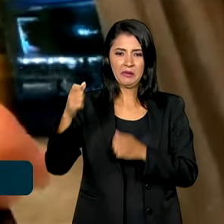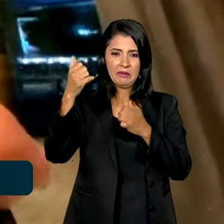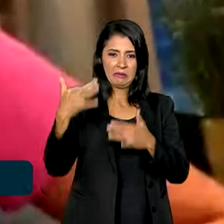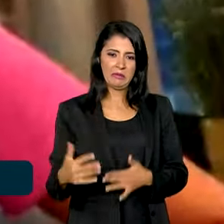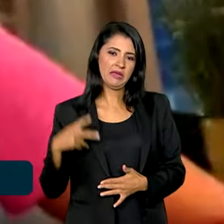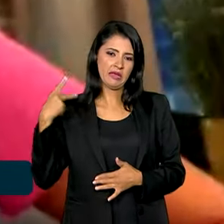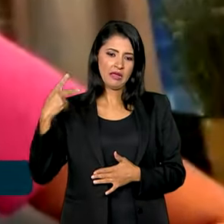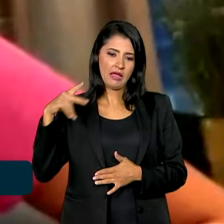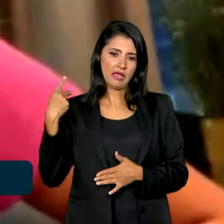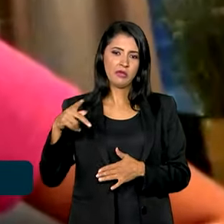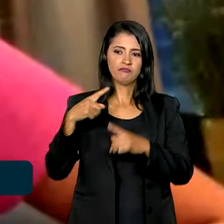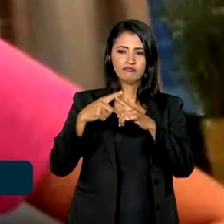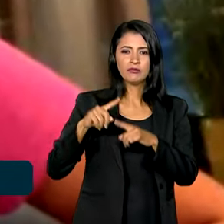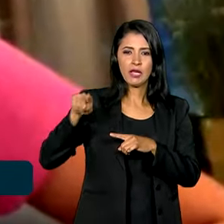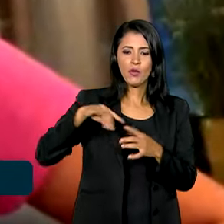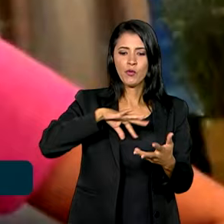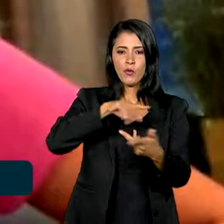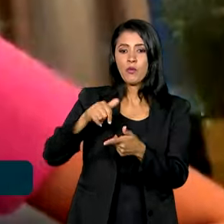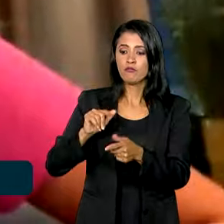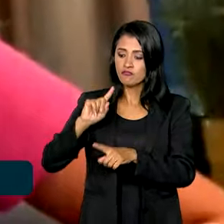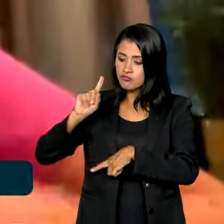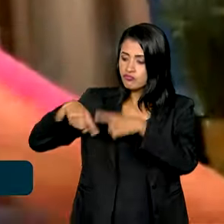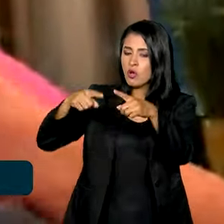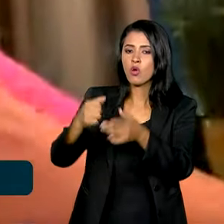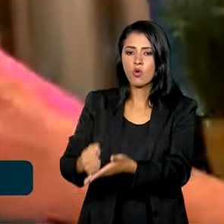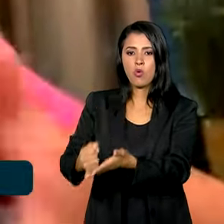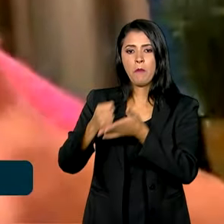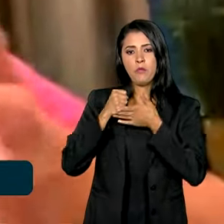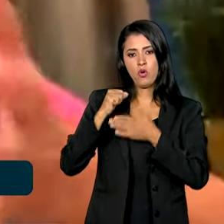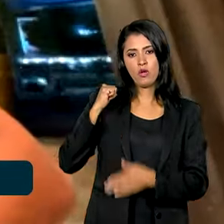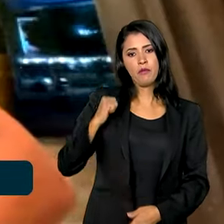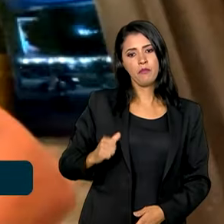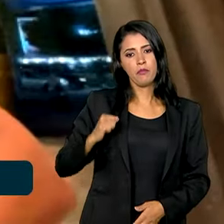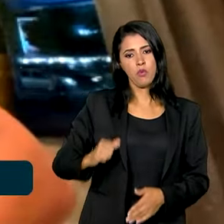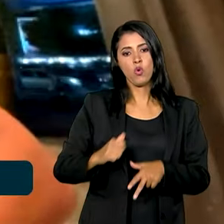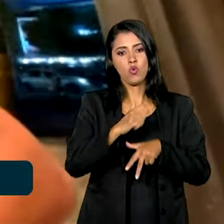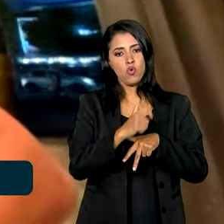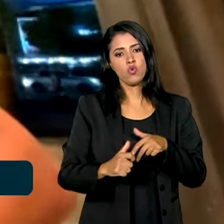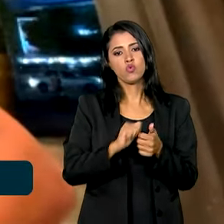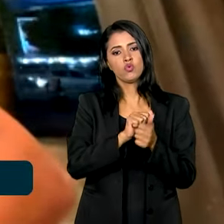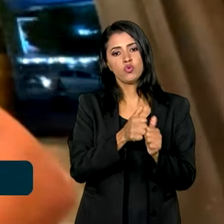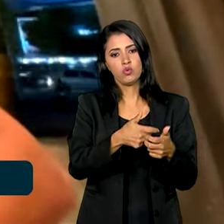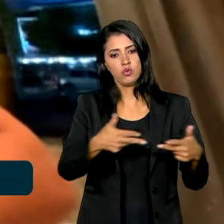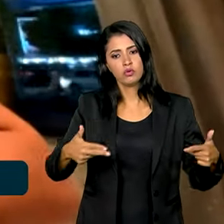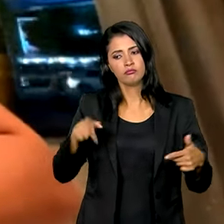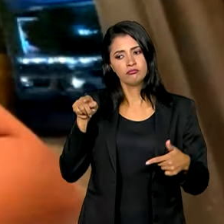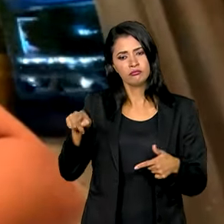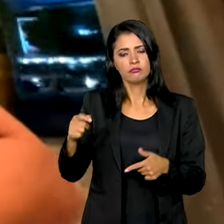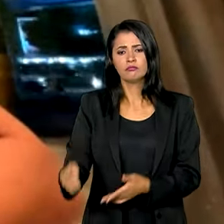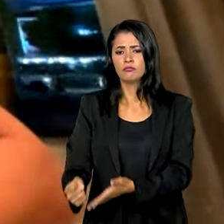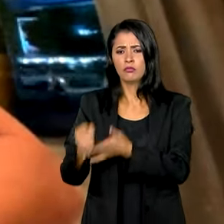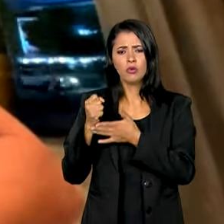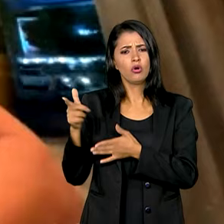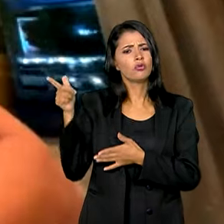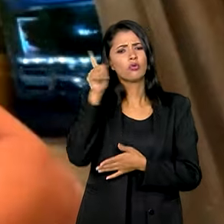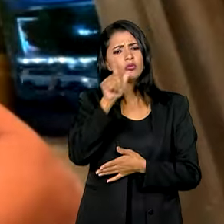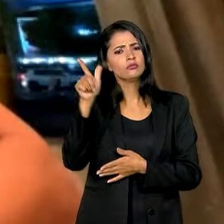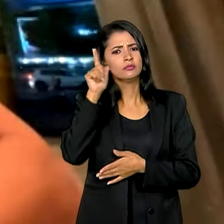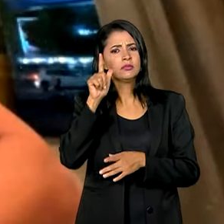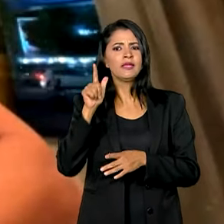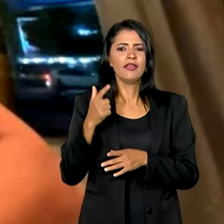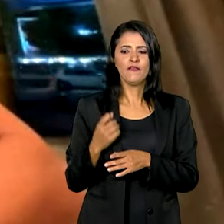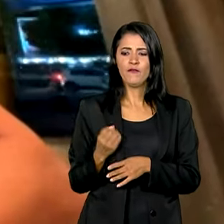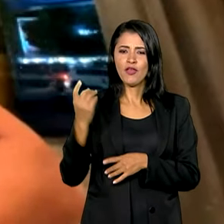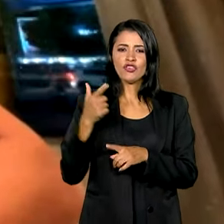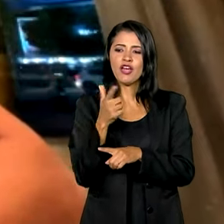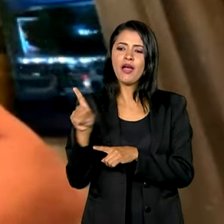internacional só foi alavancada com o apoio do Bolsa Atleta. O Bolsa Atleta ali já foi algo que me ajudou a conseguir ir para fora